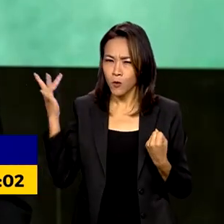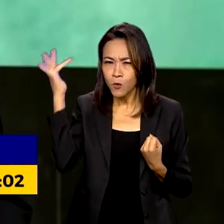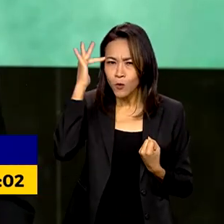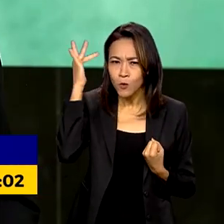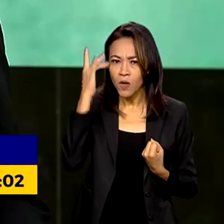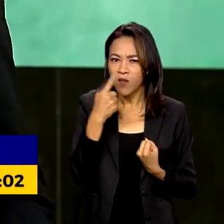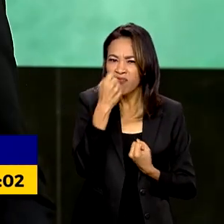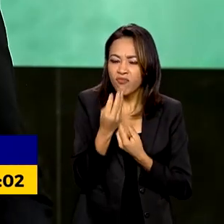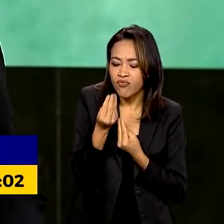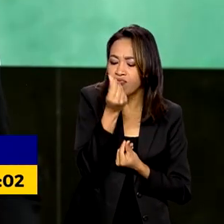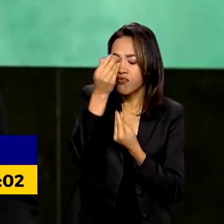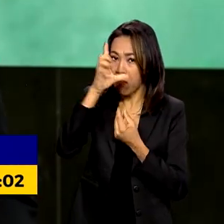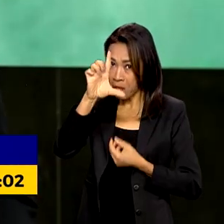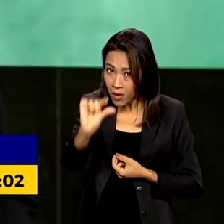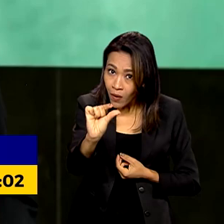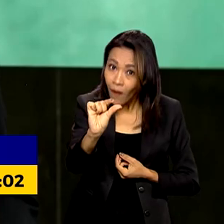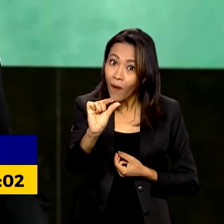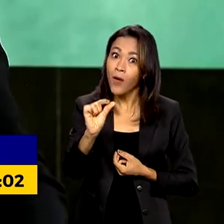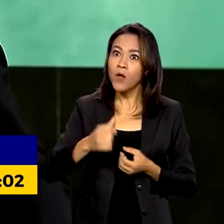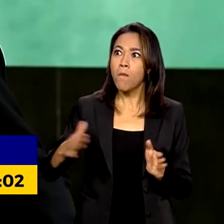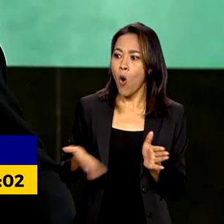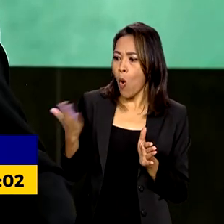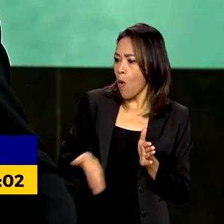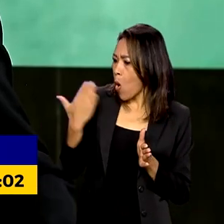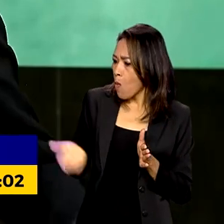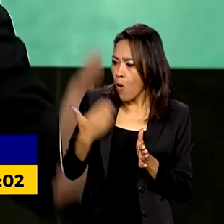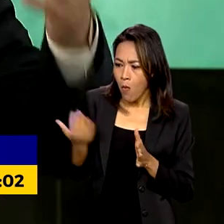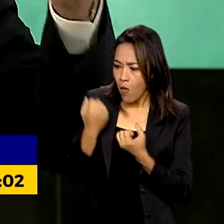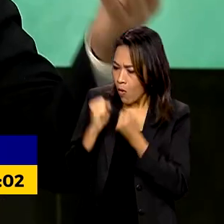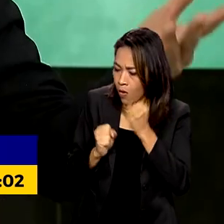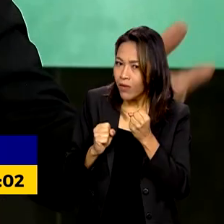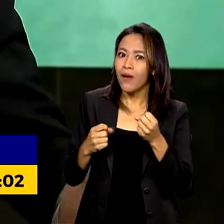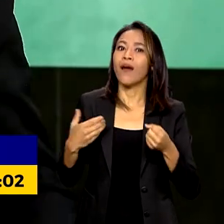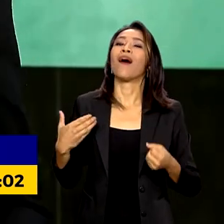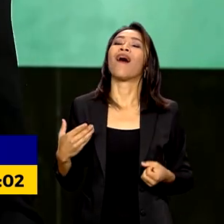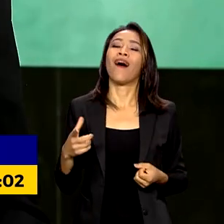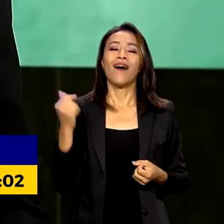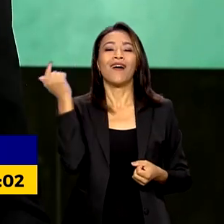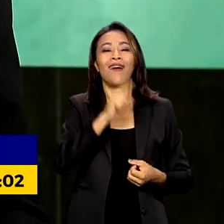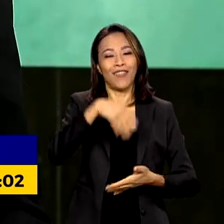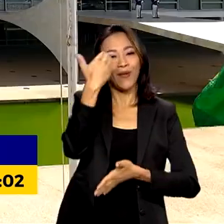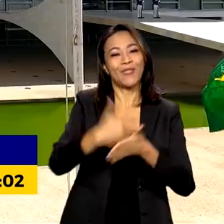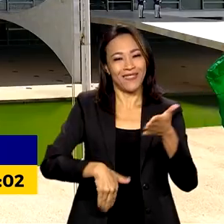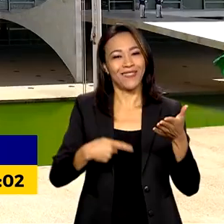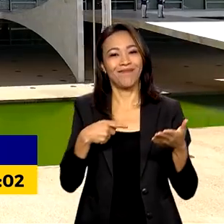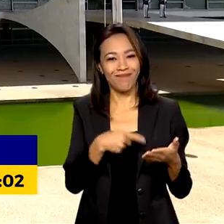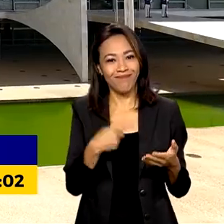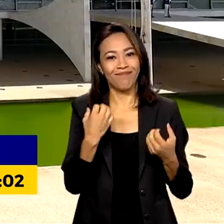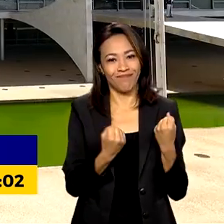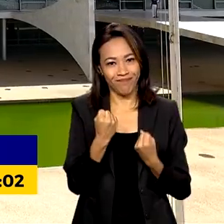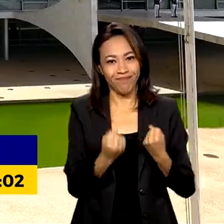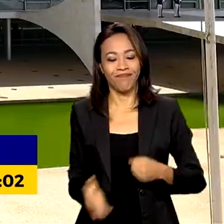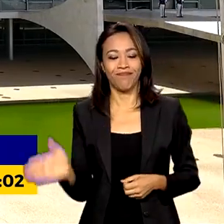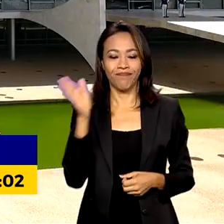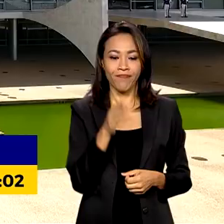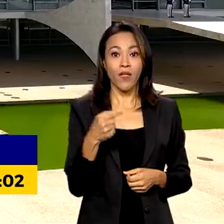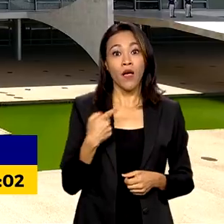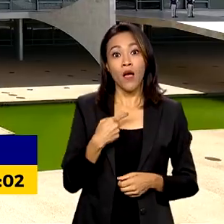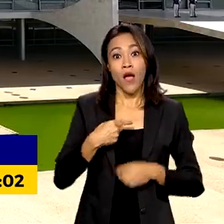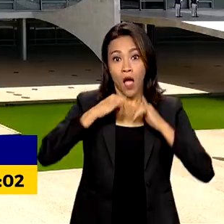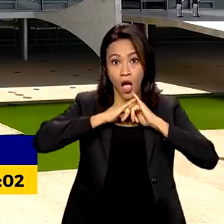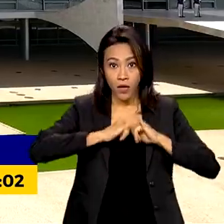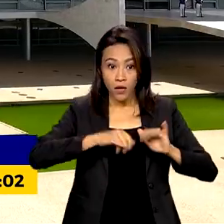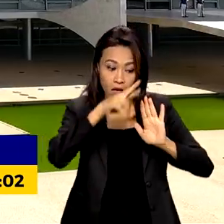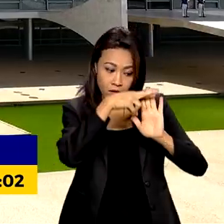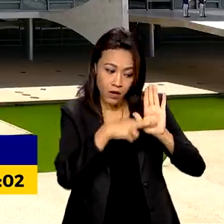polui menos, ele tem uma alta densidade industrial no Brasil, ele vai ter um desconto maior. Os anúncios foram feitos